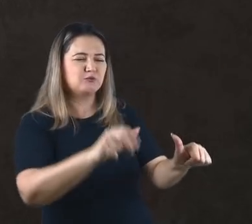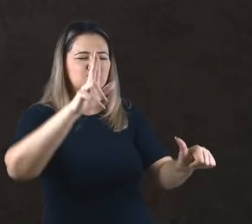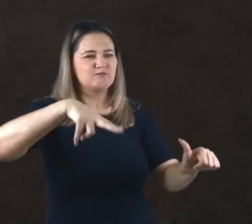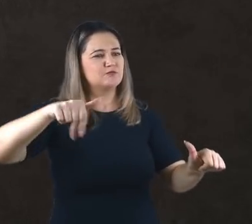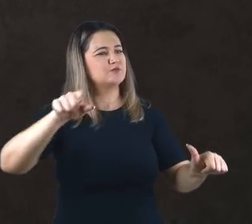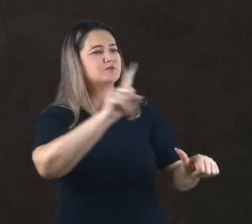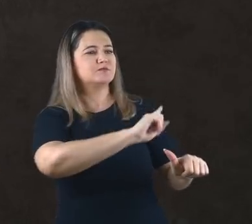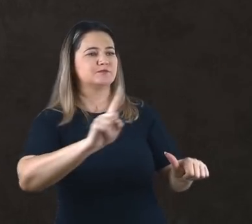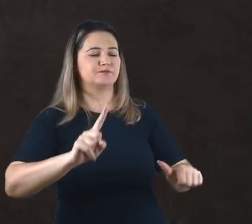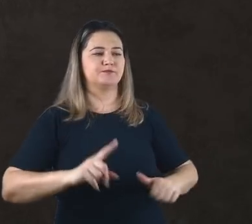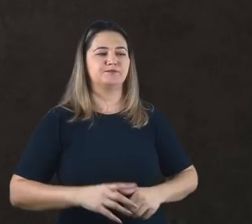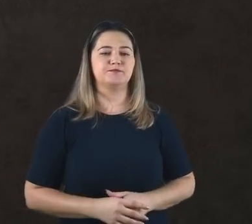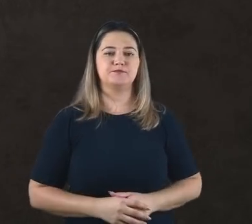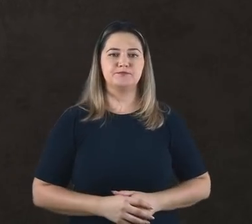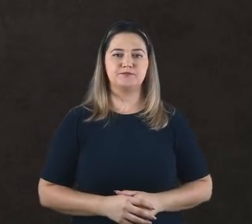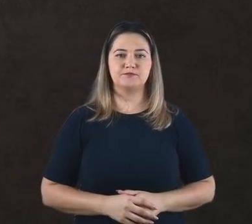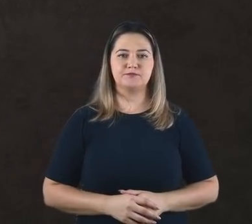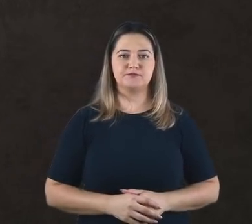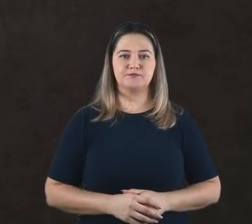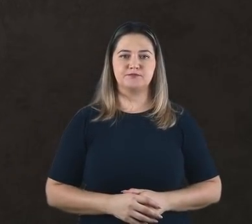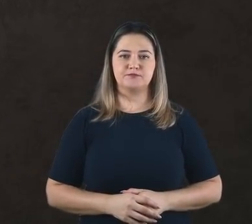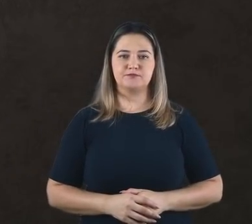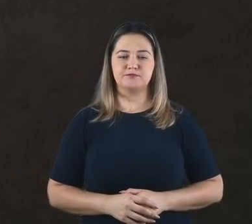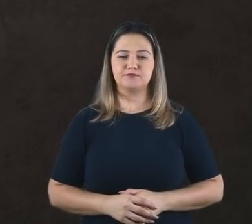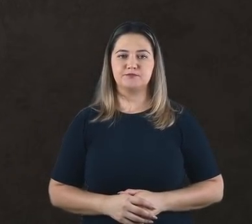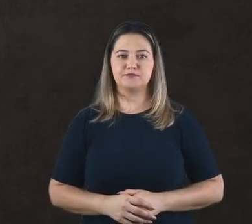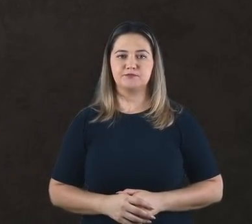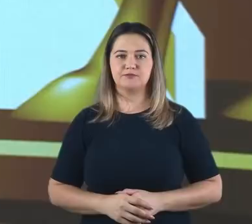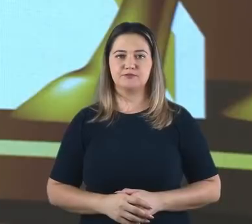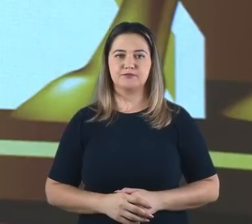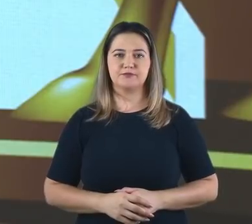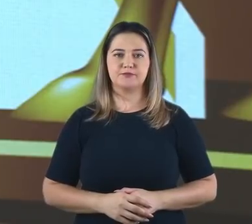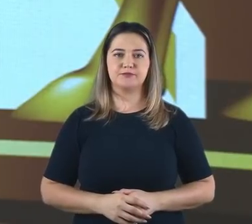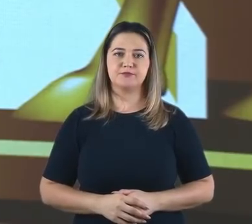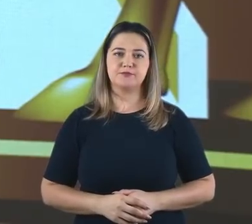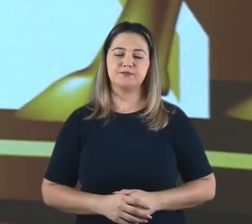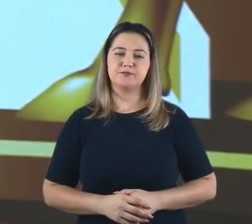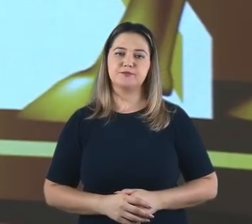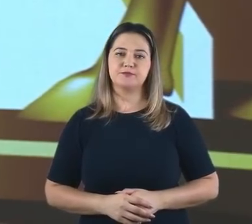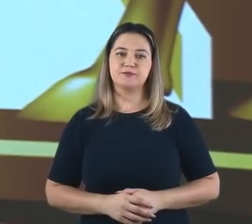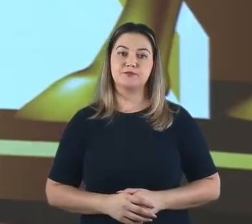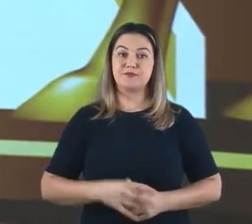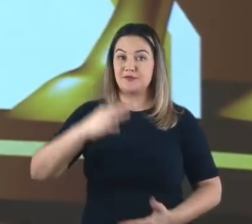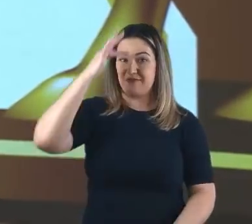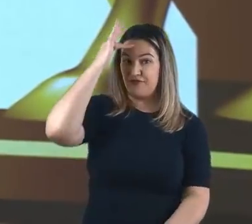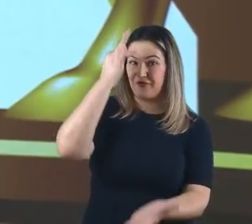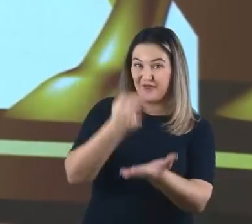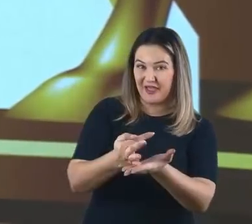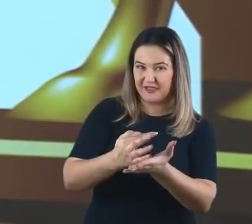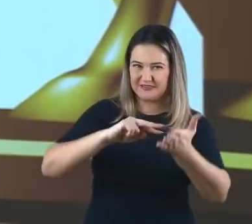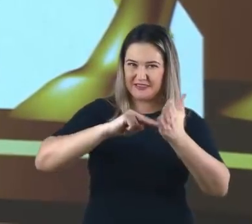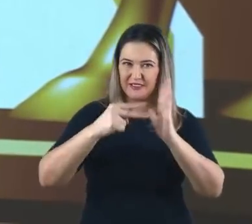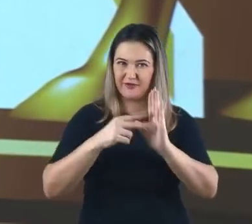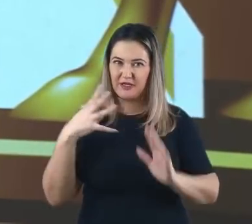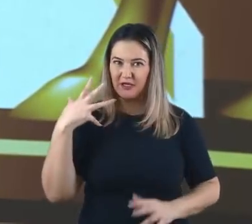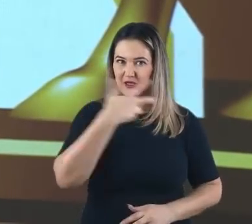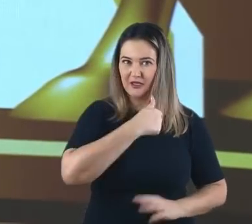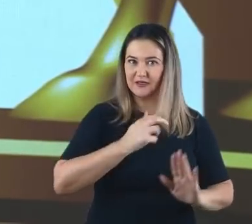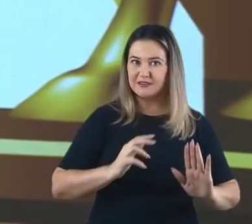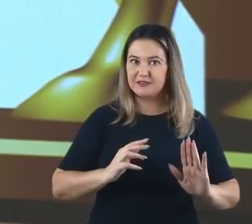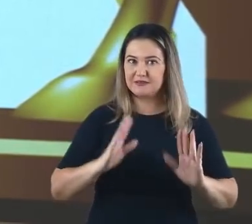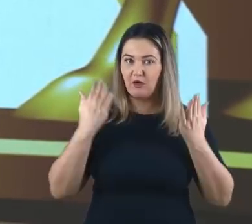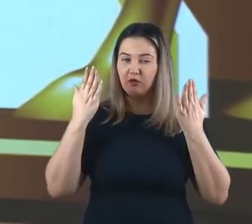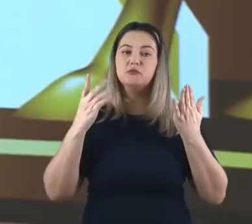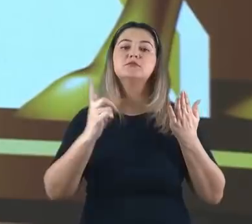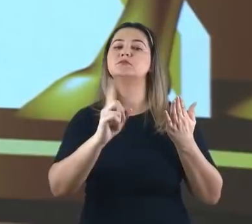mandou erguer Daniel 3 17 e 18 fé nem sempre é sinônimo de livramento mas sempre